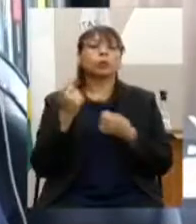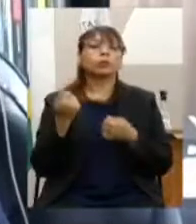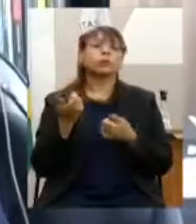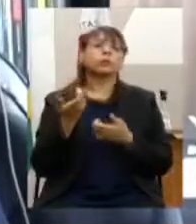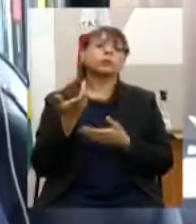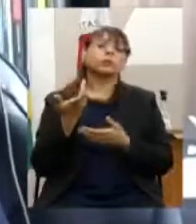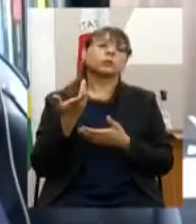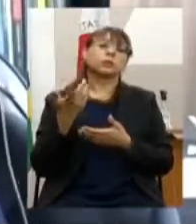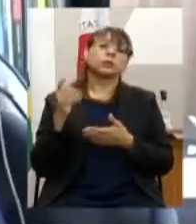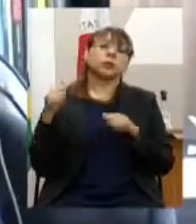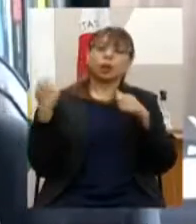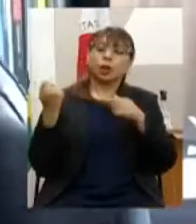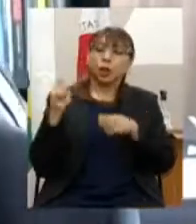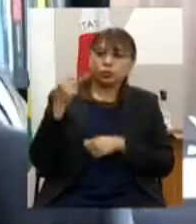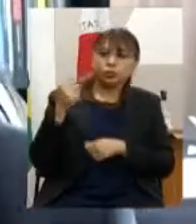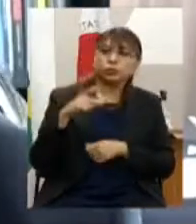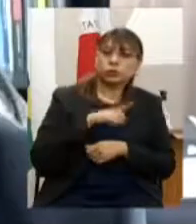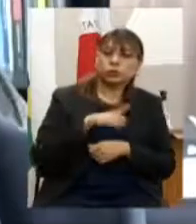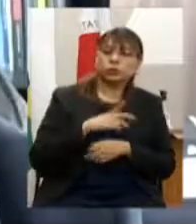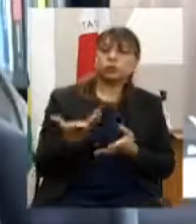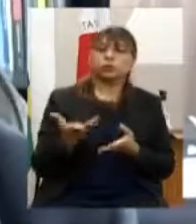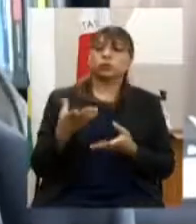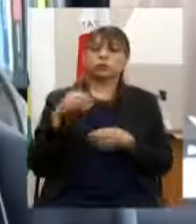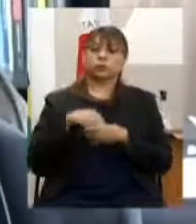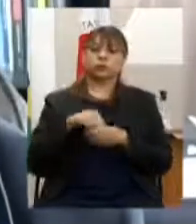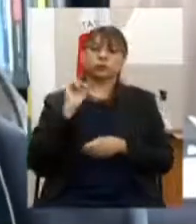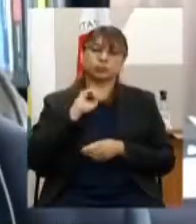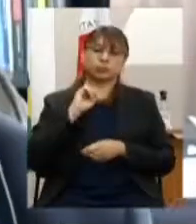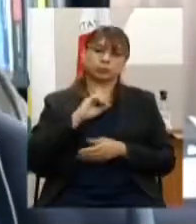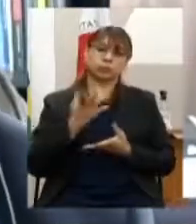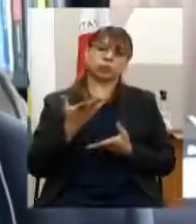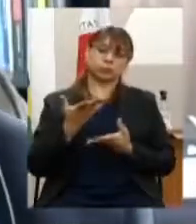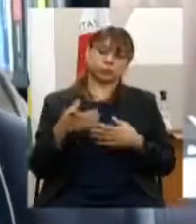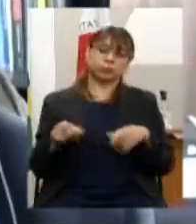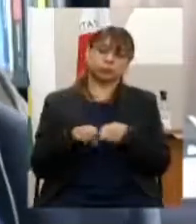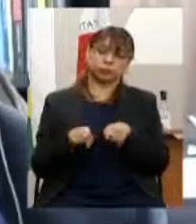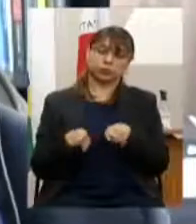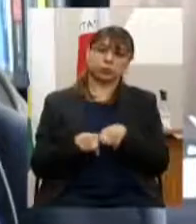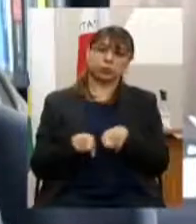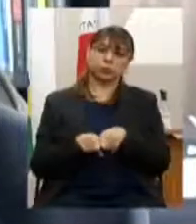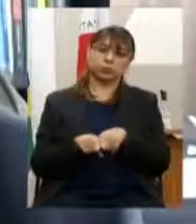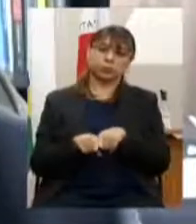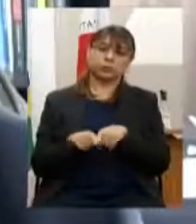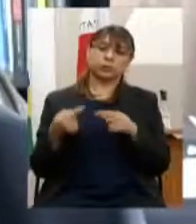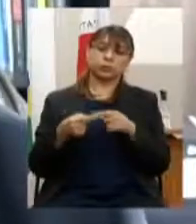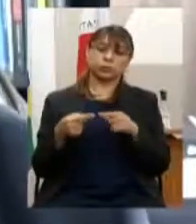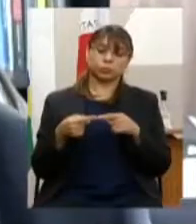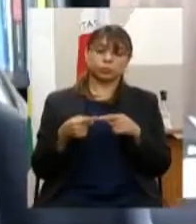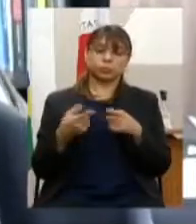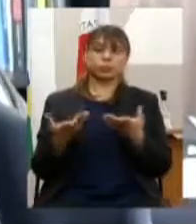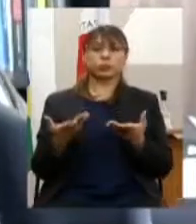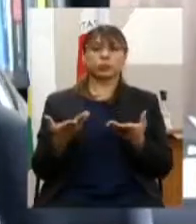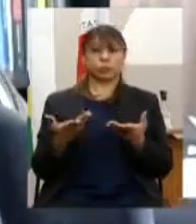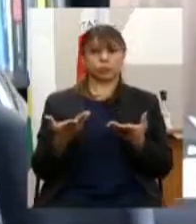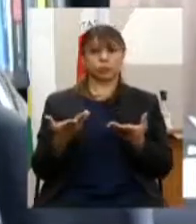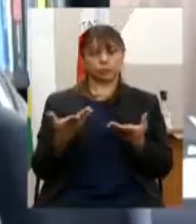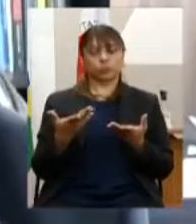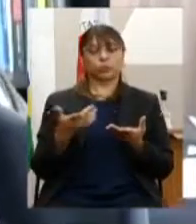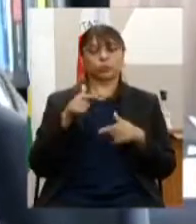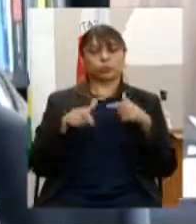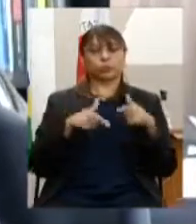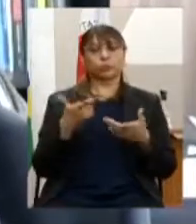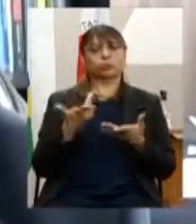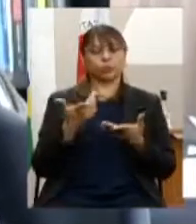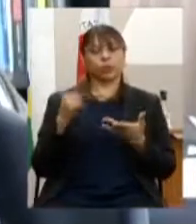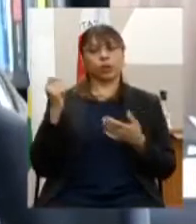impactos específicos das ações artísticos culturais de Minas Gerais de modo a realizar fiel leitura da arte e da cultura